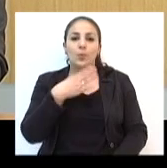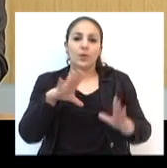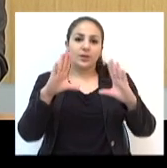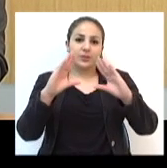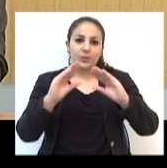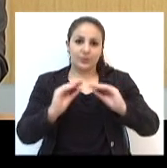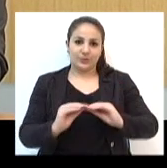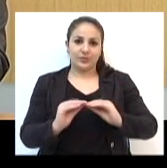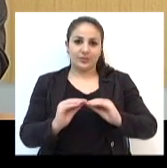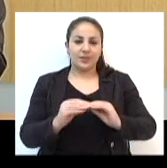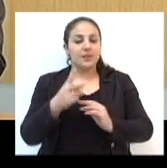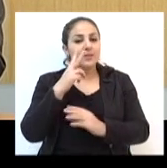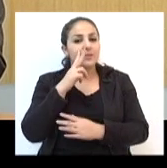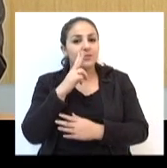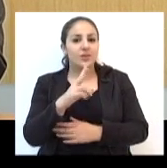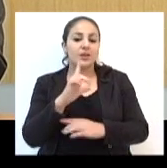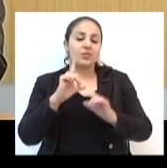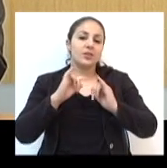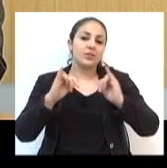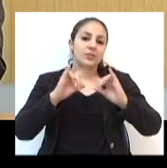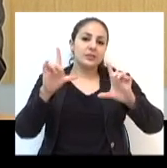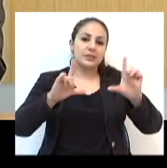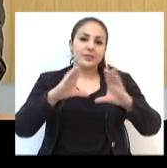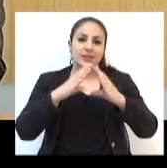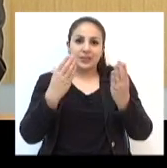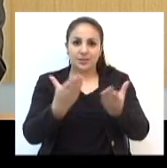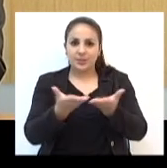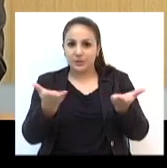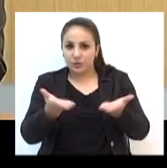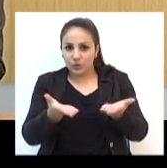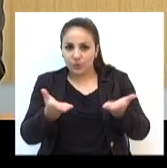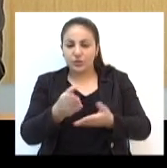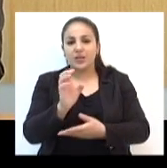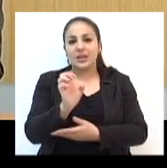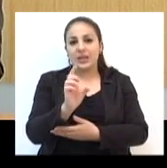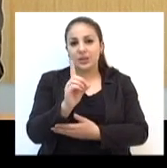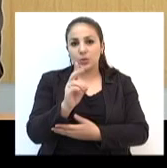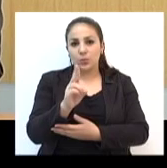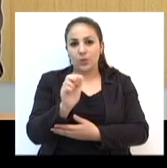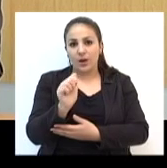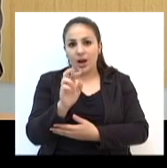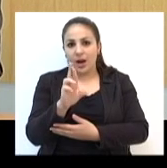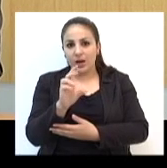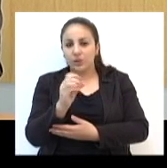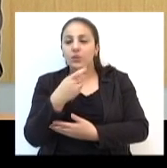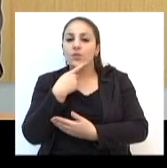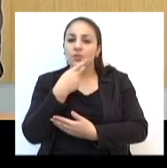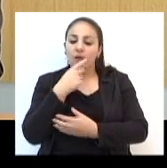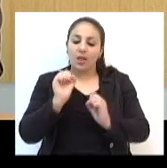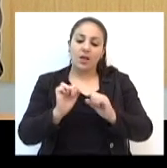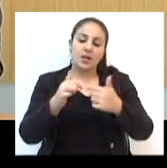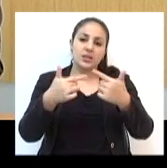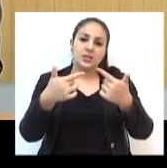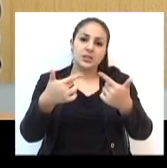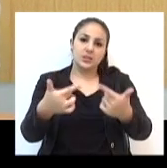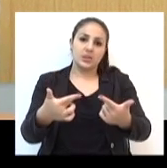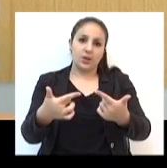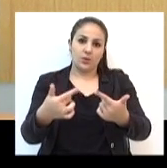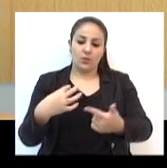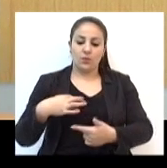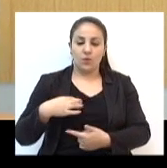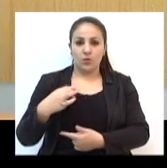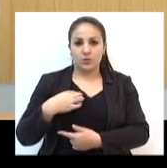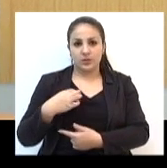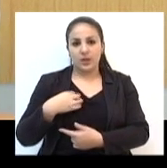Boa noite! Veja no Jornal da Câmara de hoje. Eduardo Peniccioli destaca a ação beneficente do